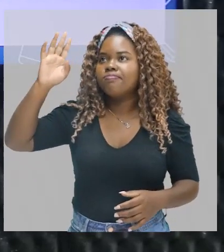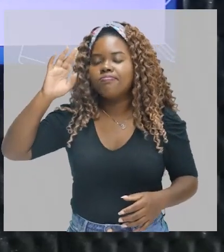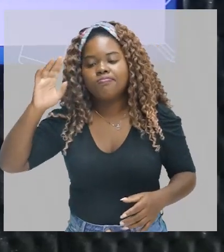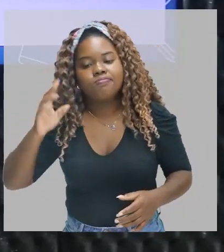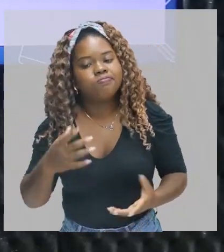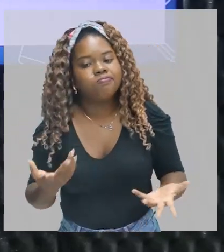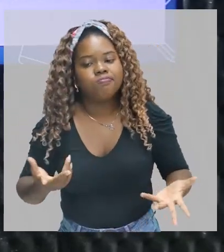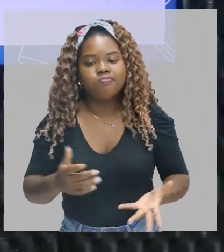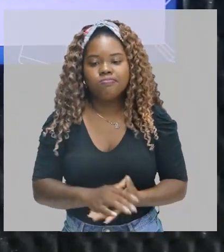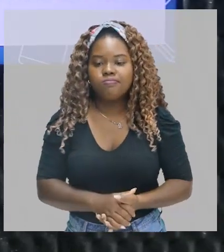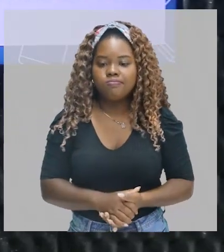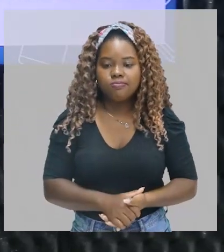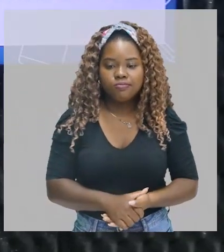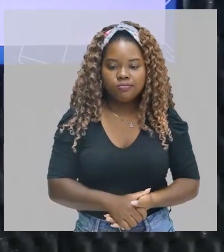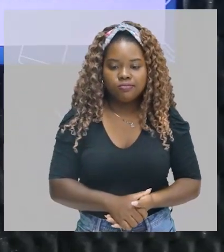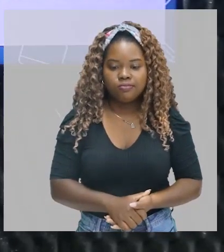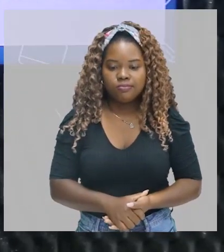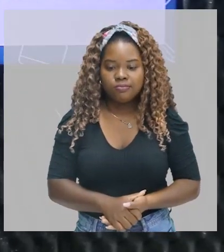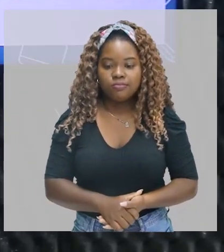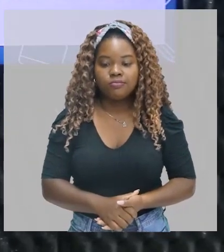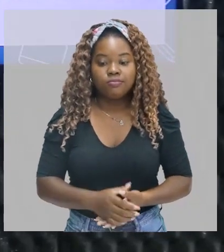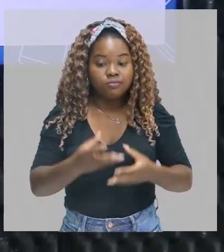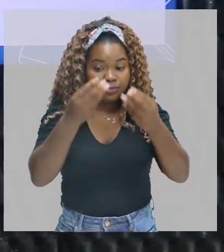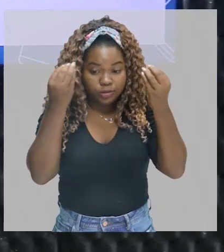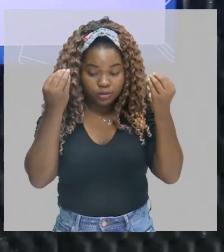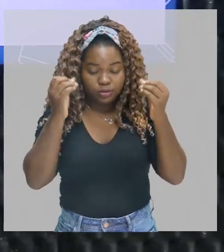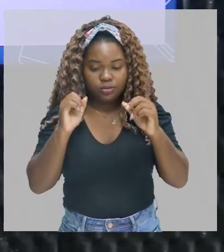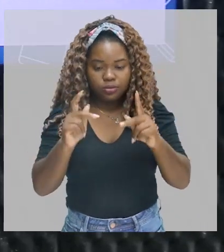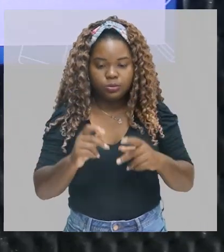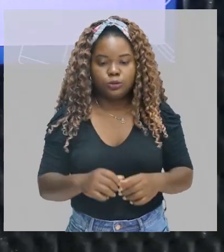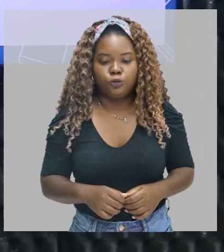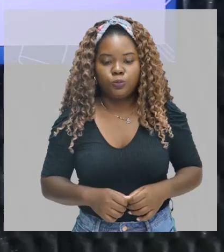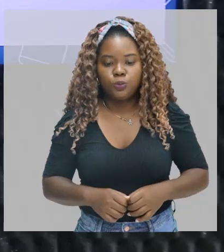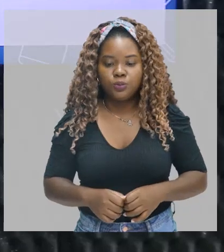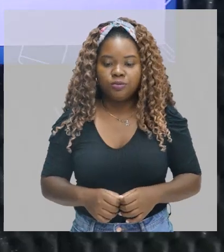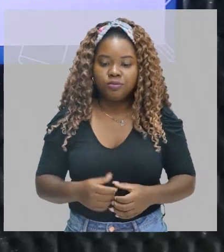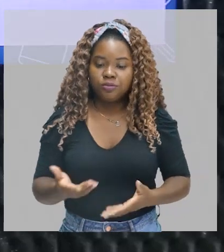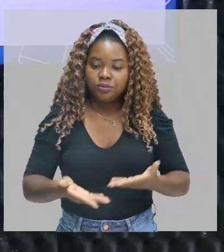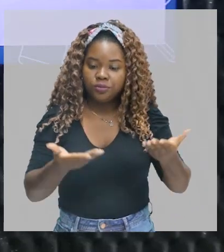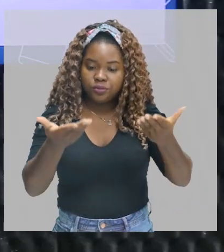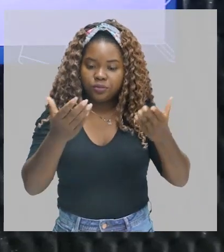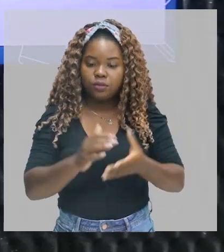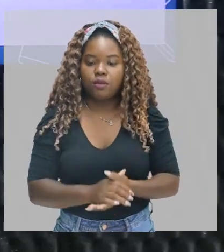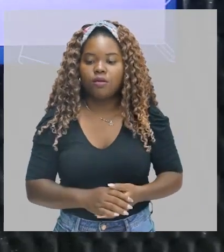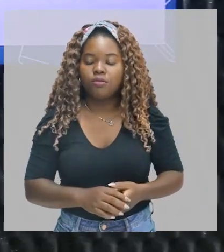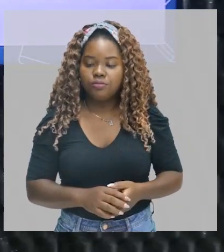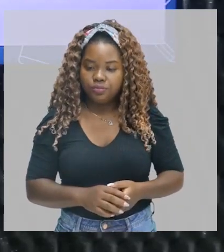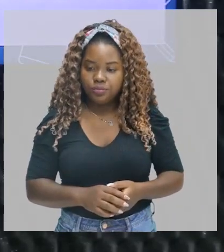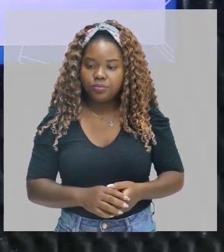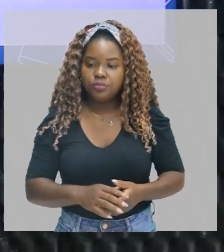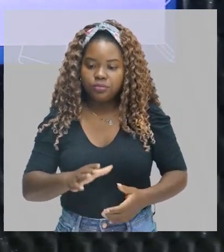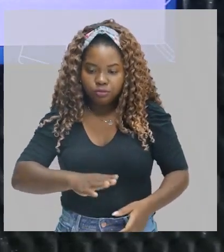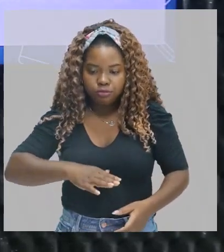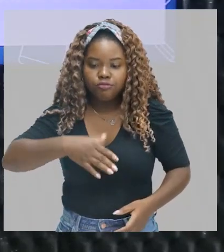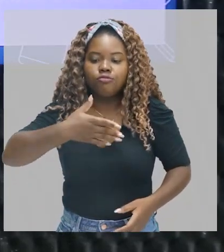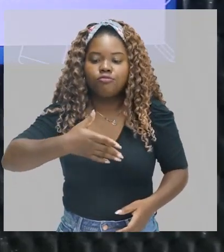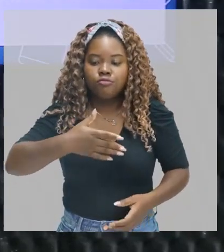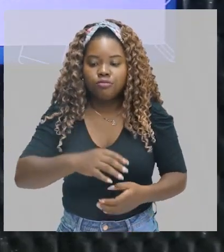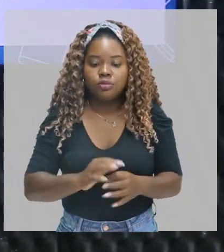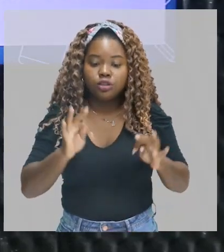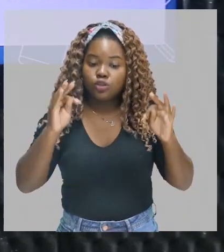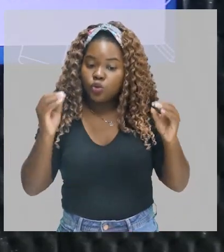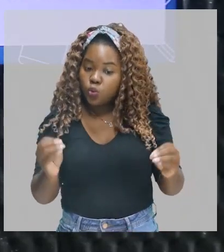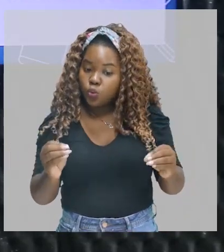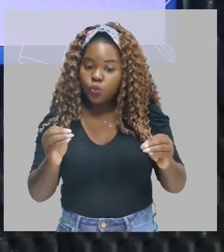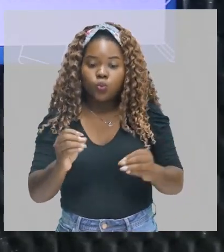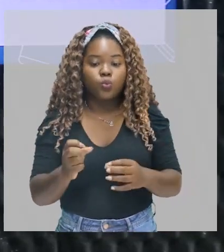maquiada. Não esqueçam disso. Exaltação da bravura, do heroísmo e de todas